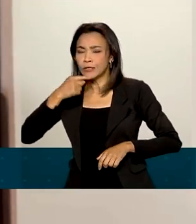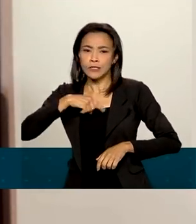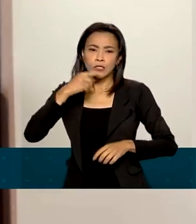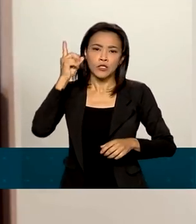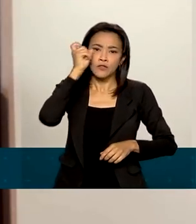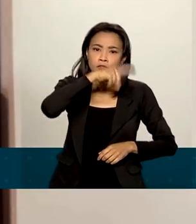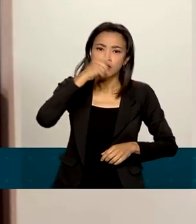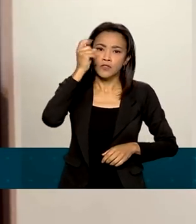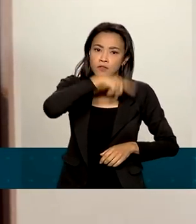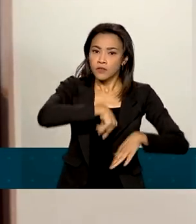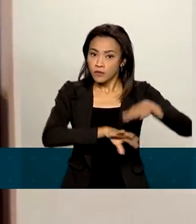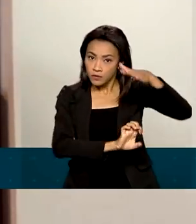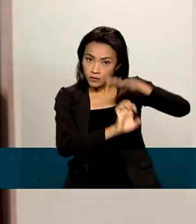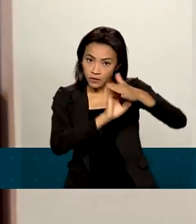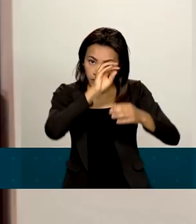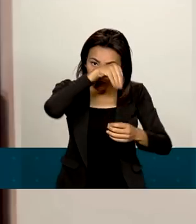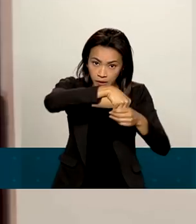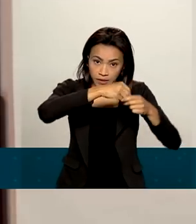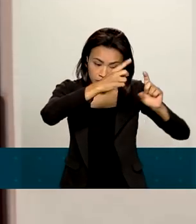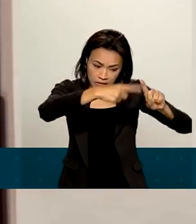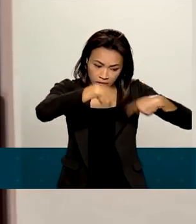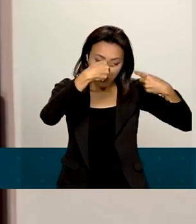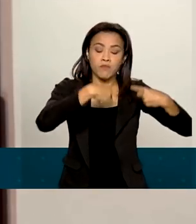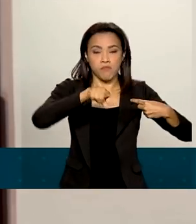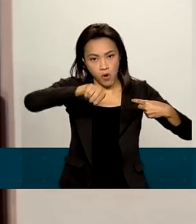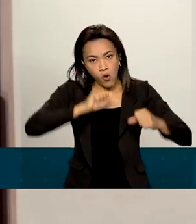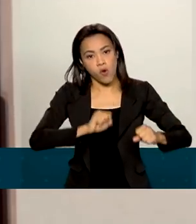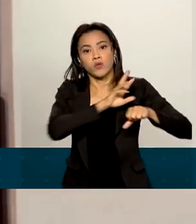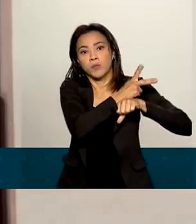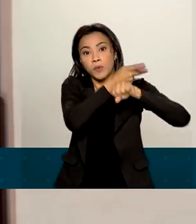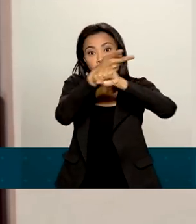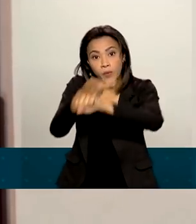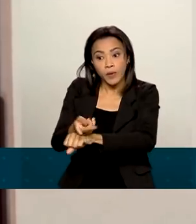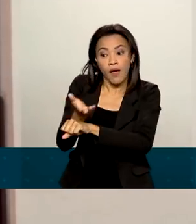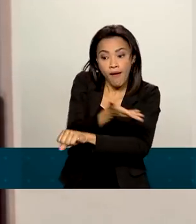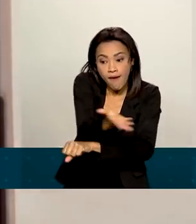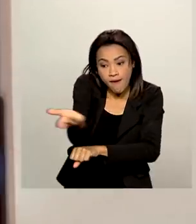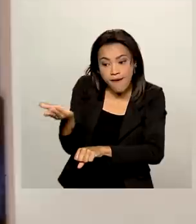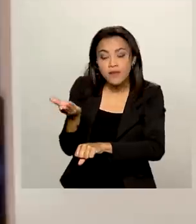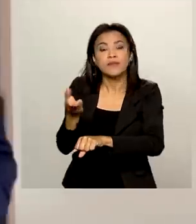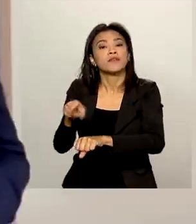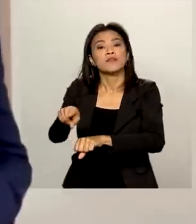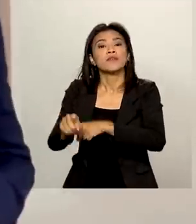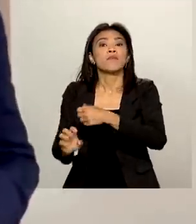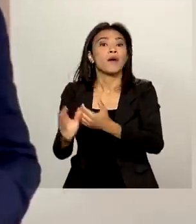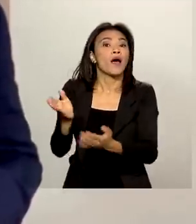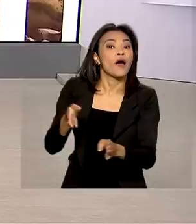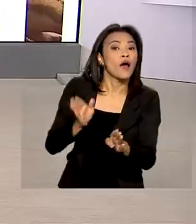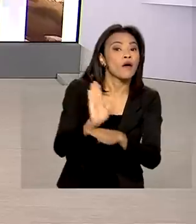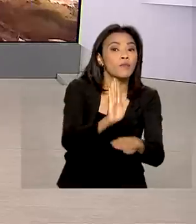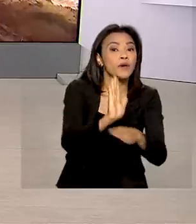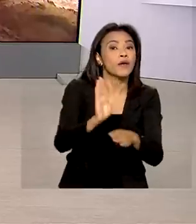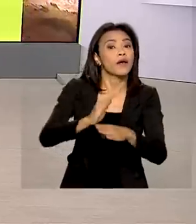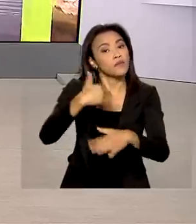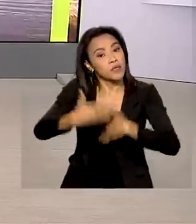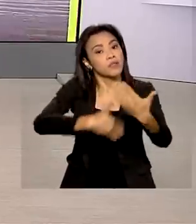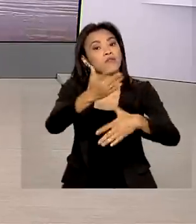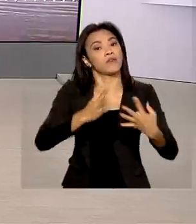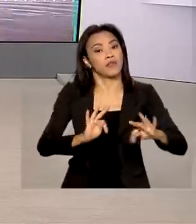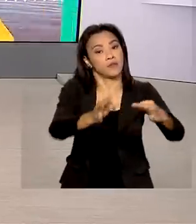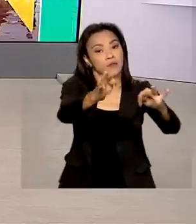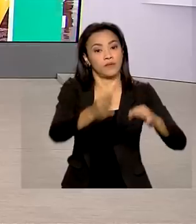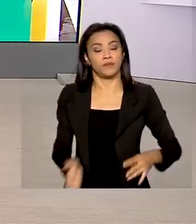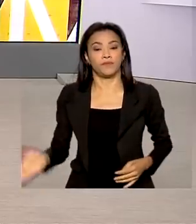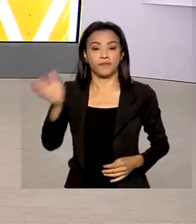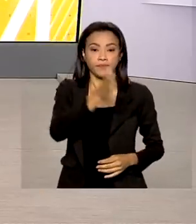possui e essas unidades estão preparadas para apoiar e desenvolver aquela tecnologia. As